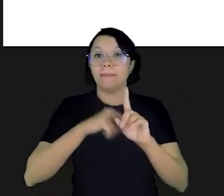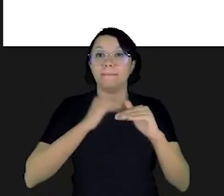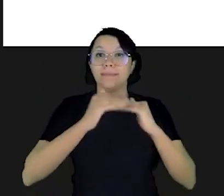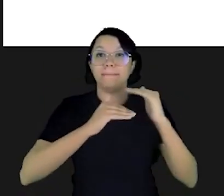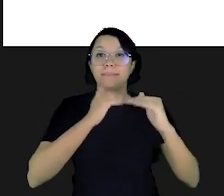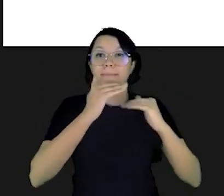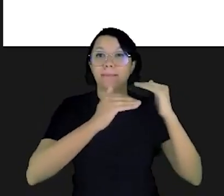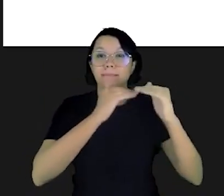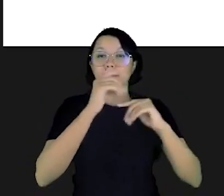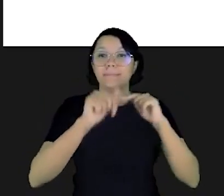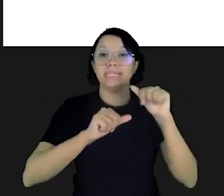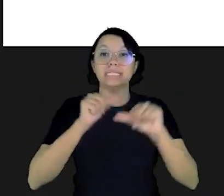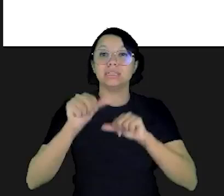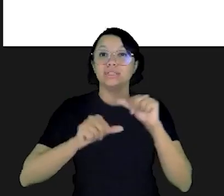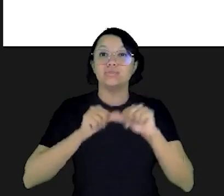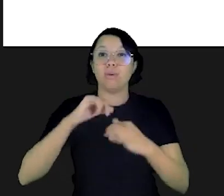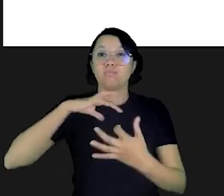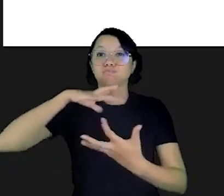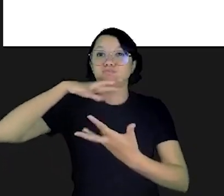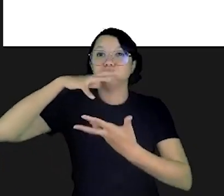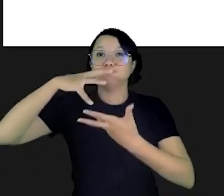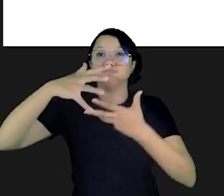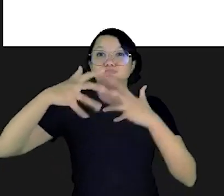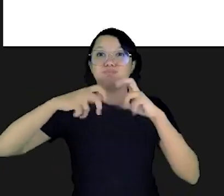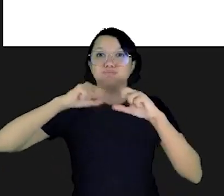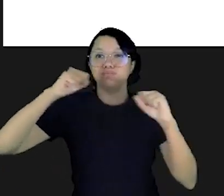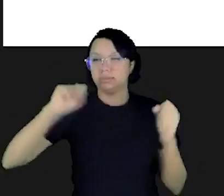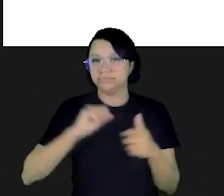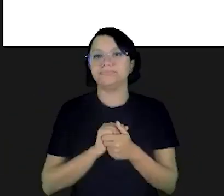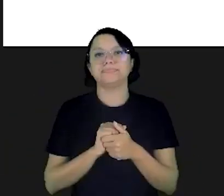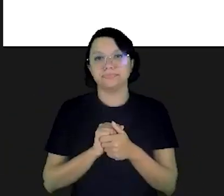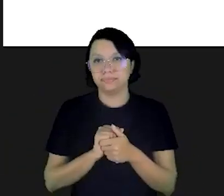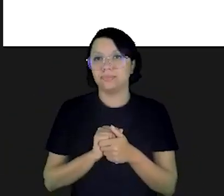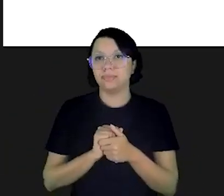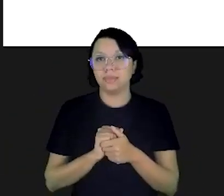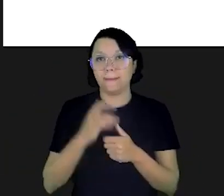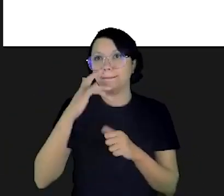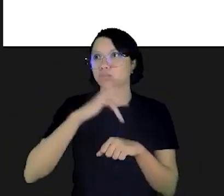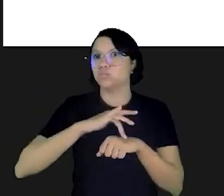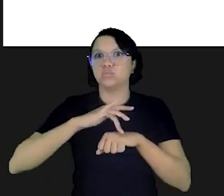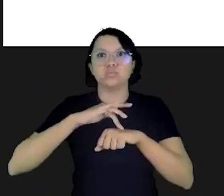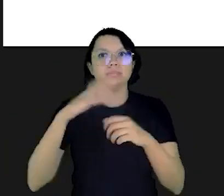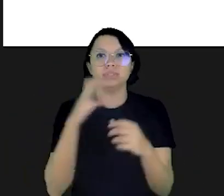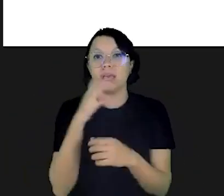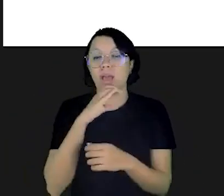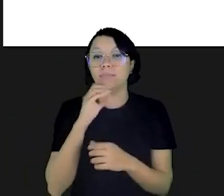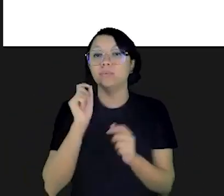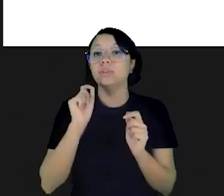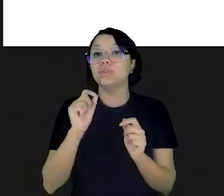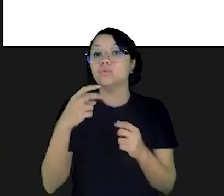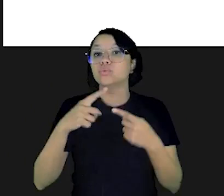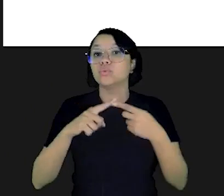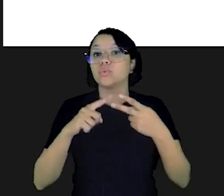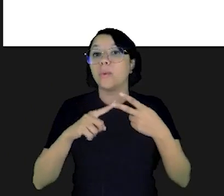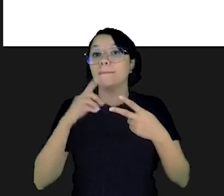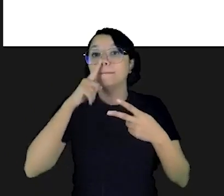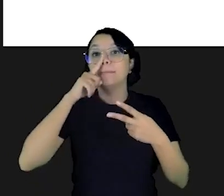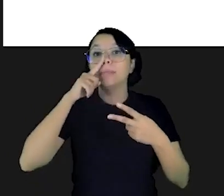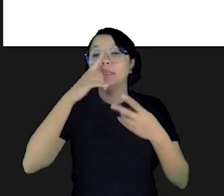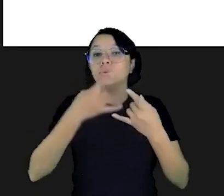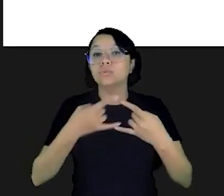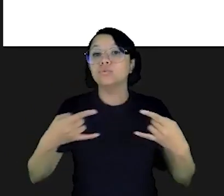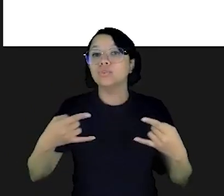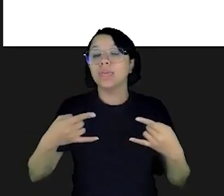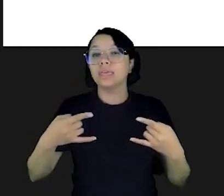10, 12% ao mês vai crescendo crescendo se tornando uma bola de neve de forma absurdamente rápida